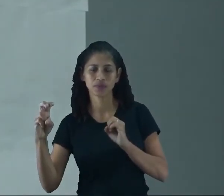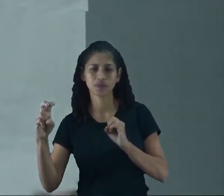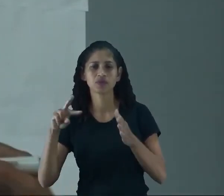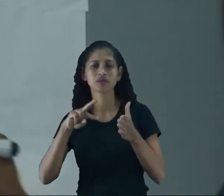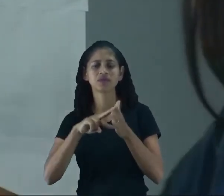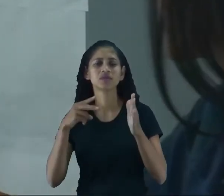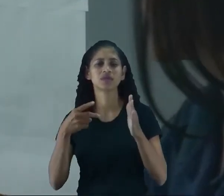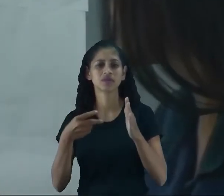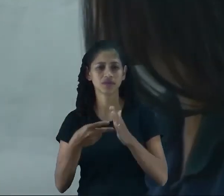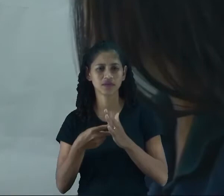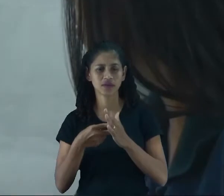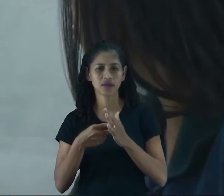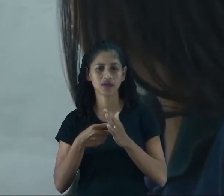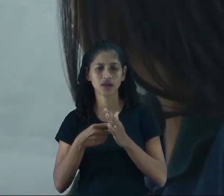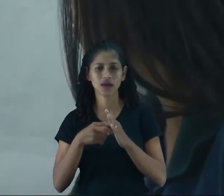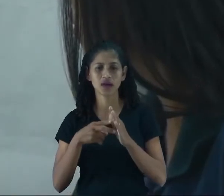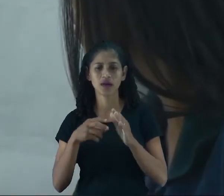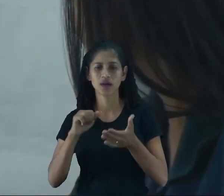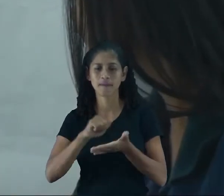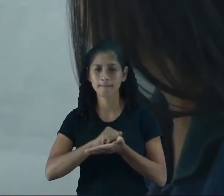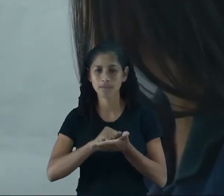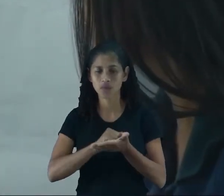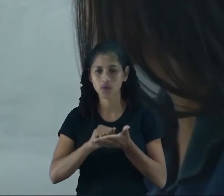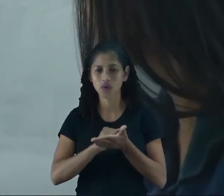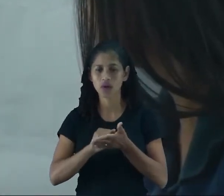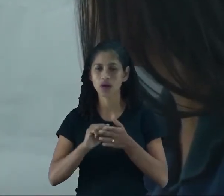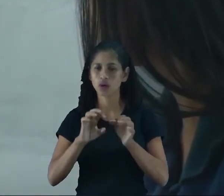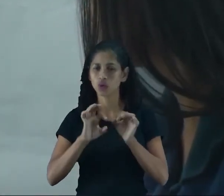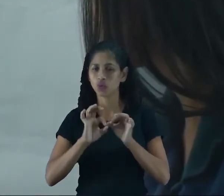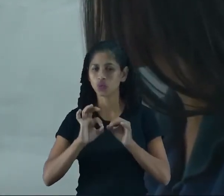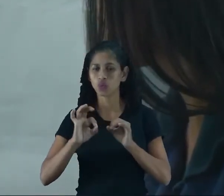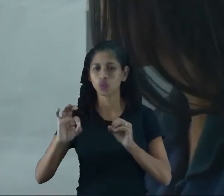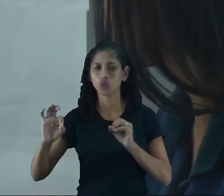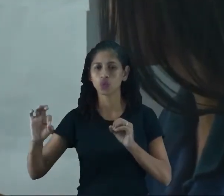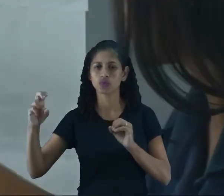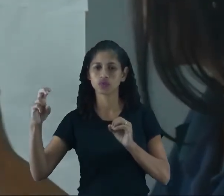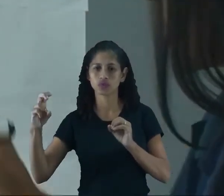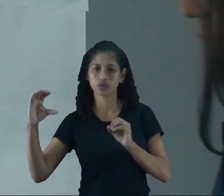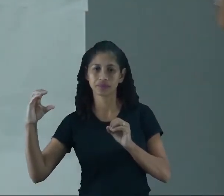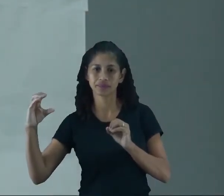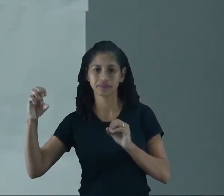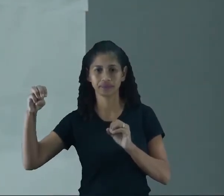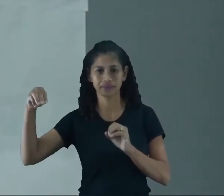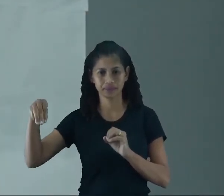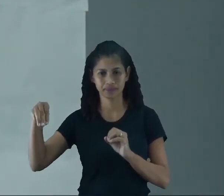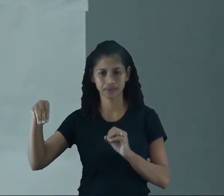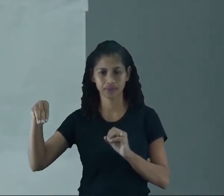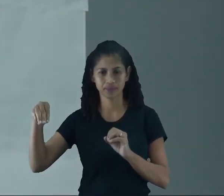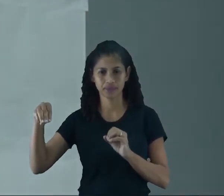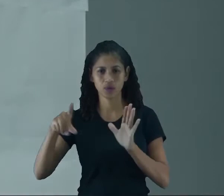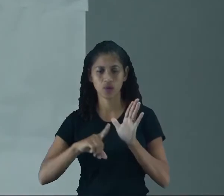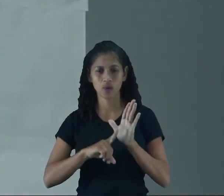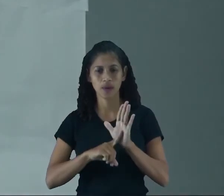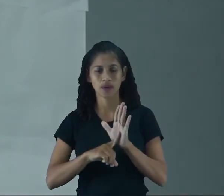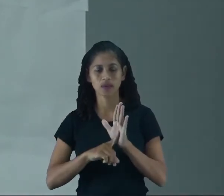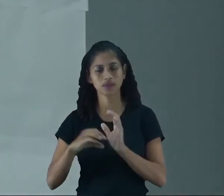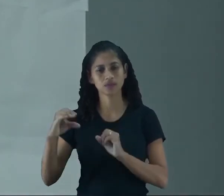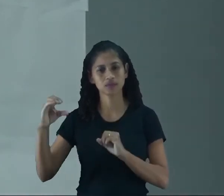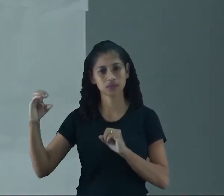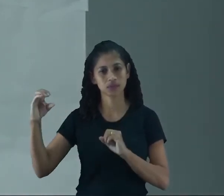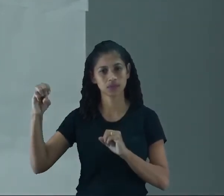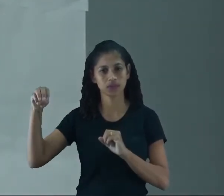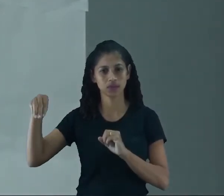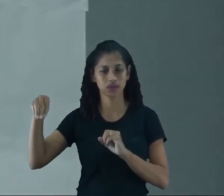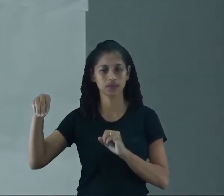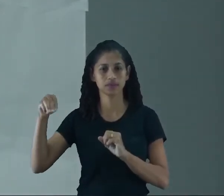mede aqui 5 centímetros, certo? Representados aí pelas letras CM.